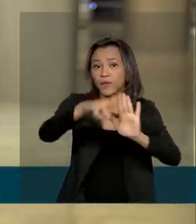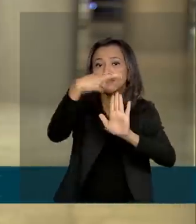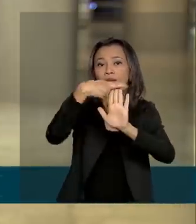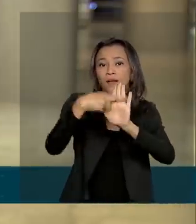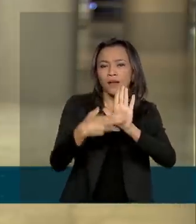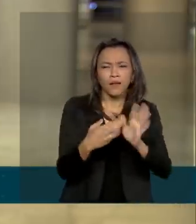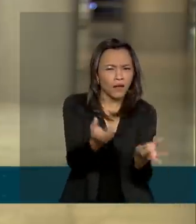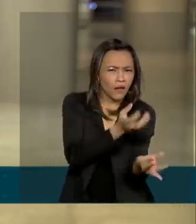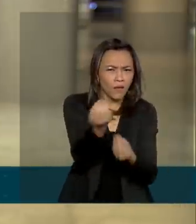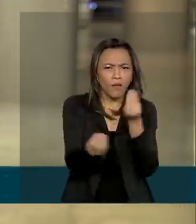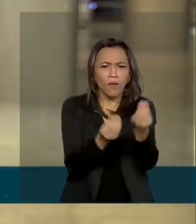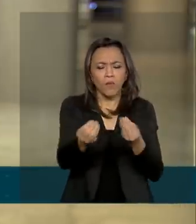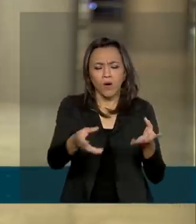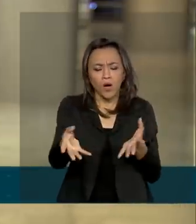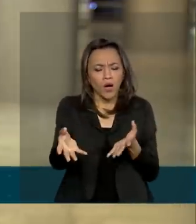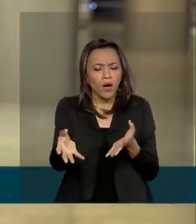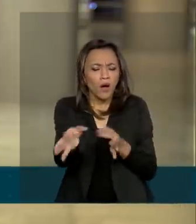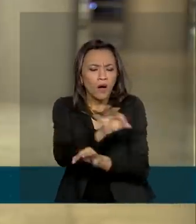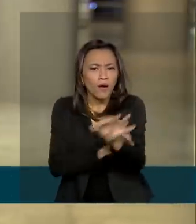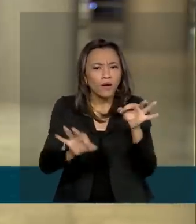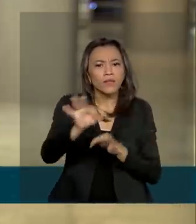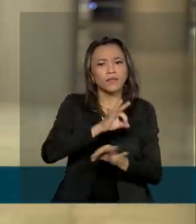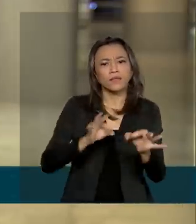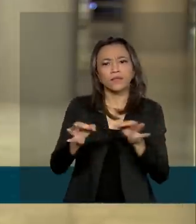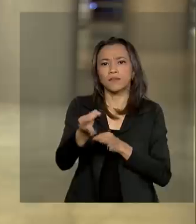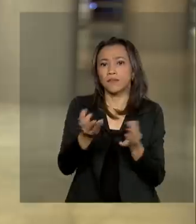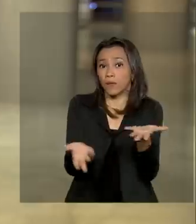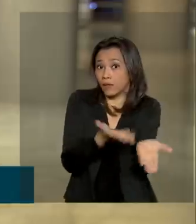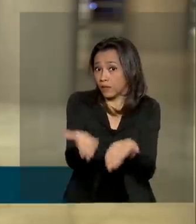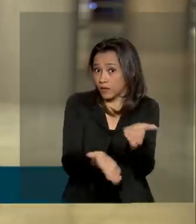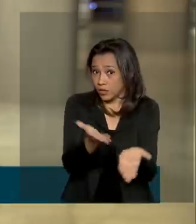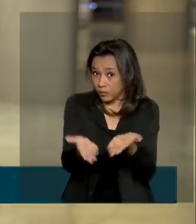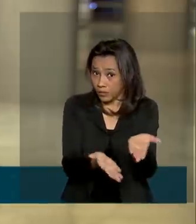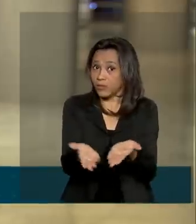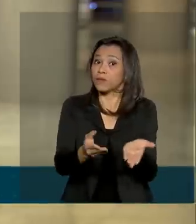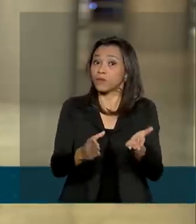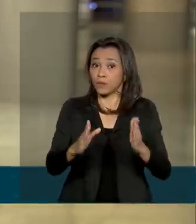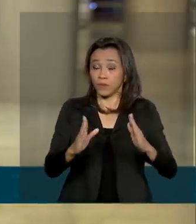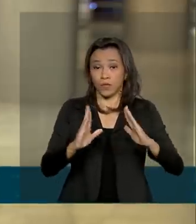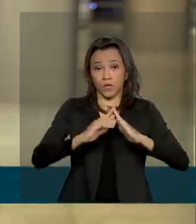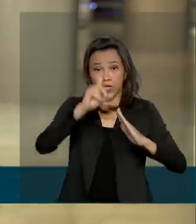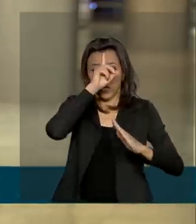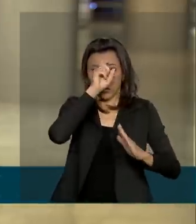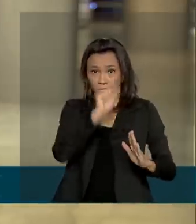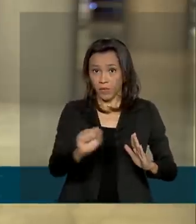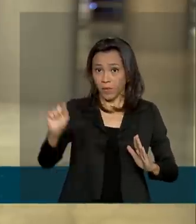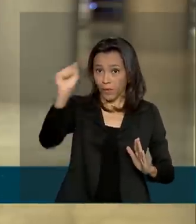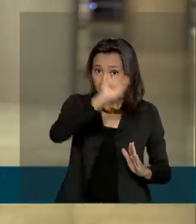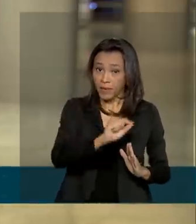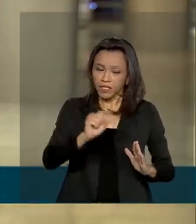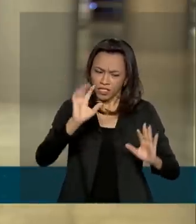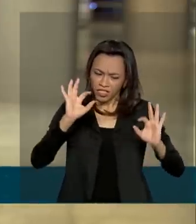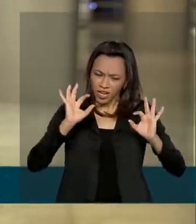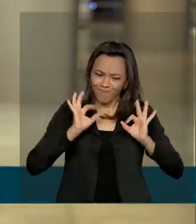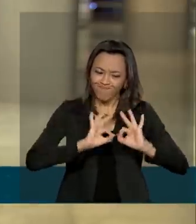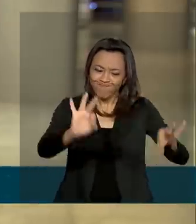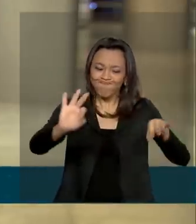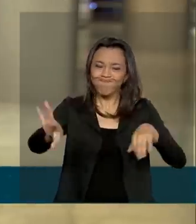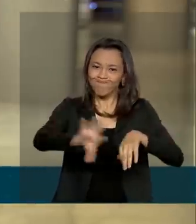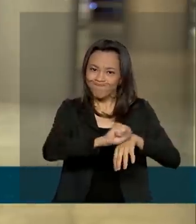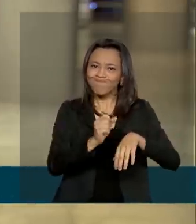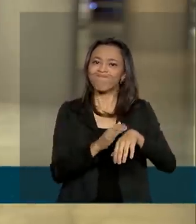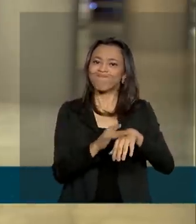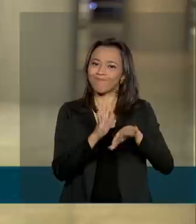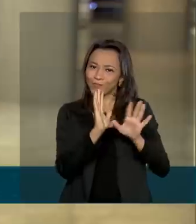organizar o fluxo de atendimento no SUS de pacientes suspeitos ou com diagnóstico confirmado para a Covid-19.